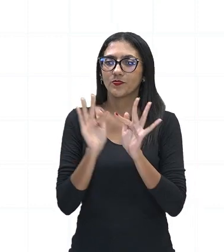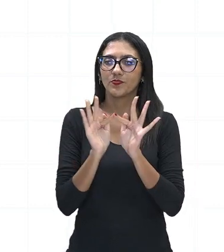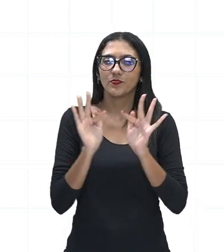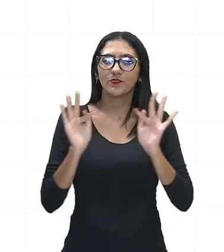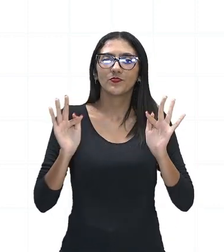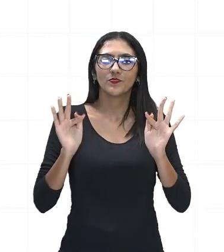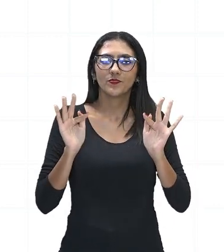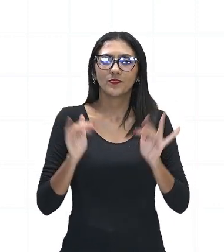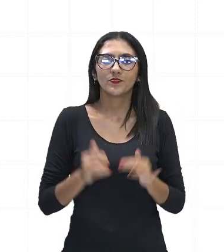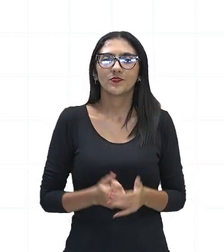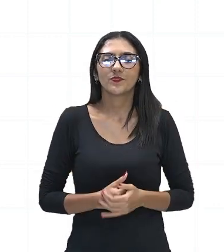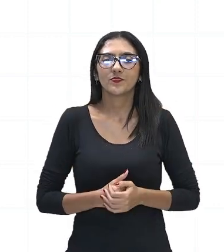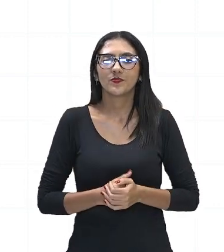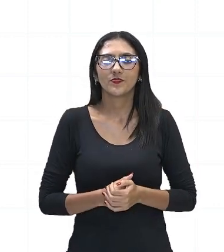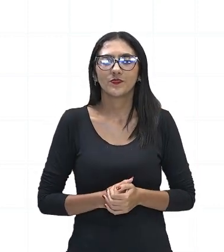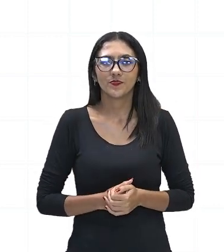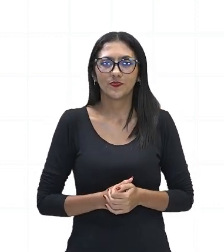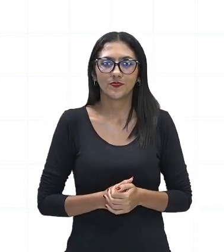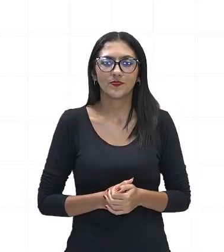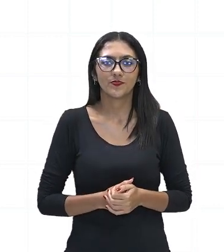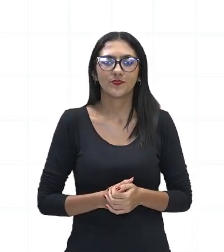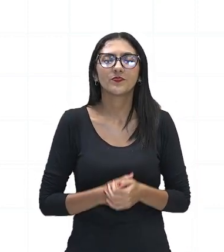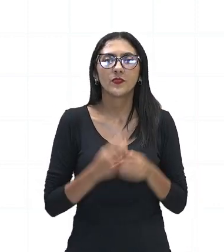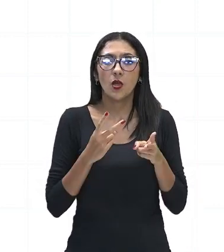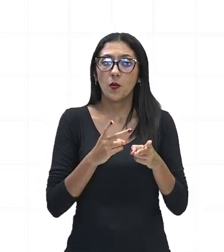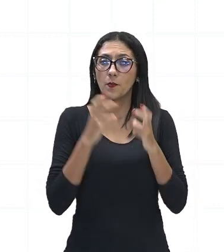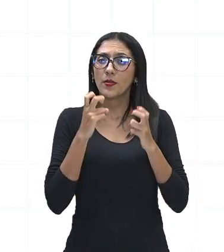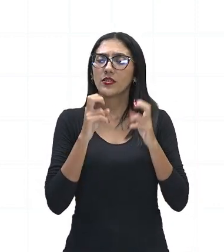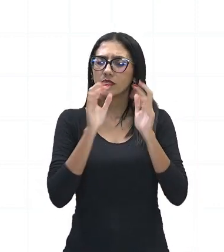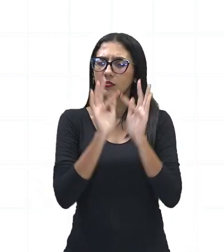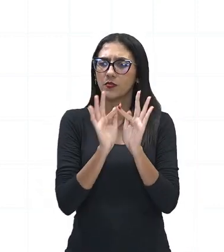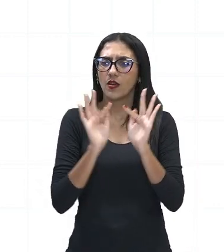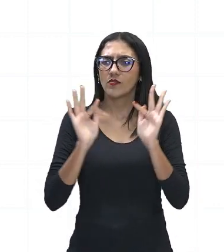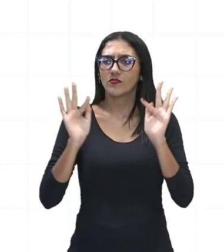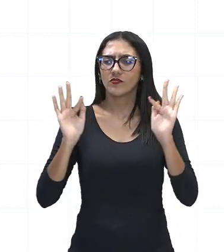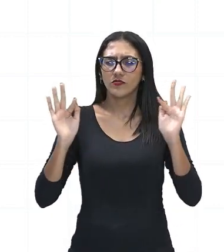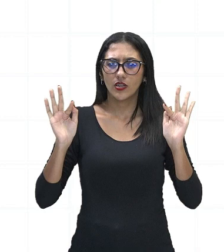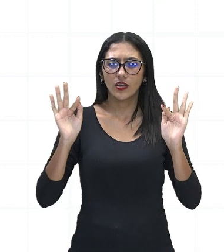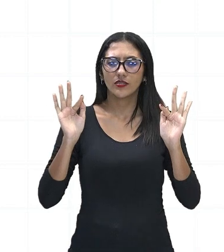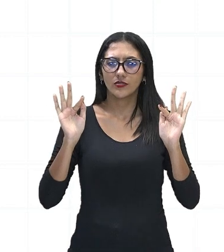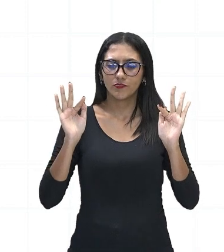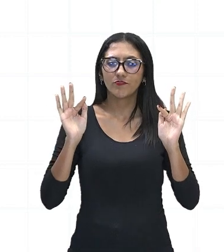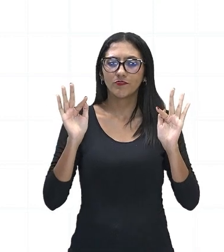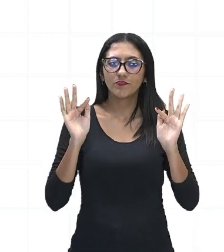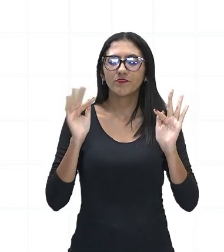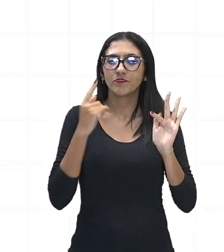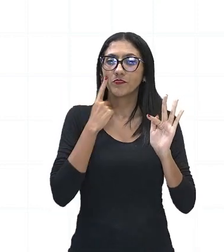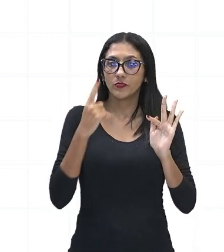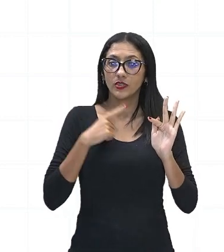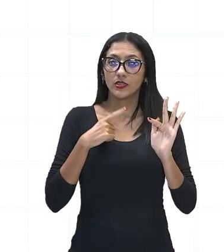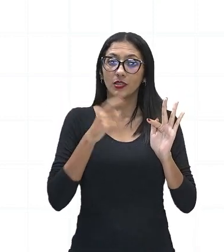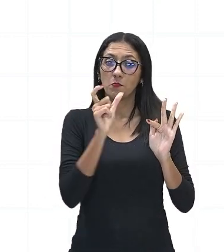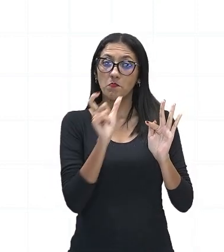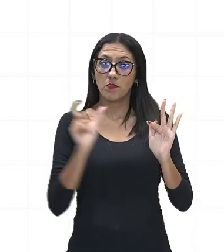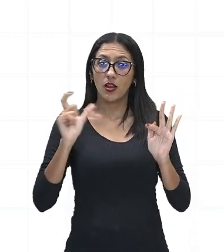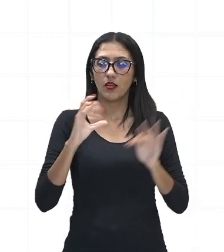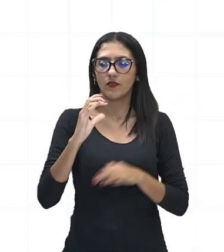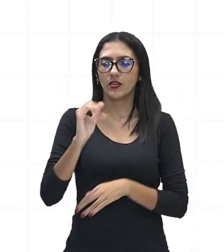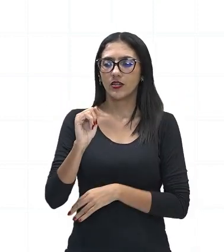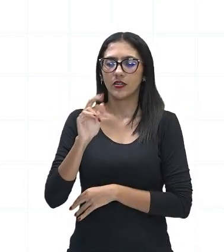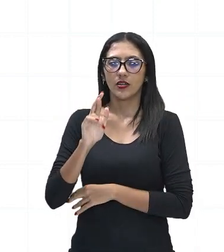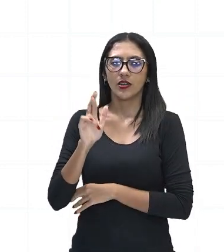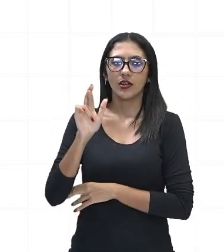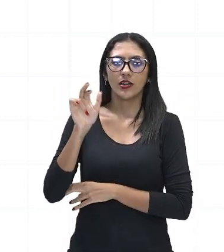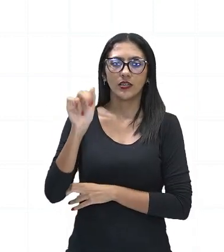cair no chão. Então, observem que aqui, ó, nós temos a palavra cara, né?